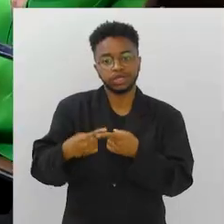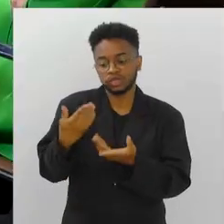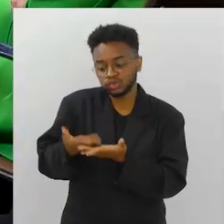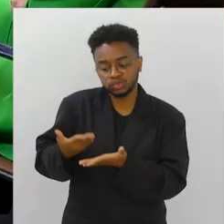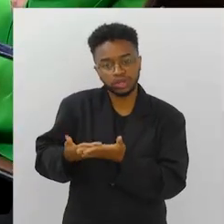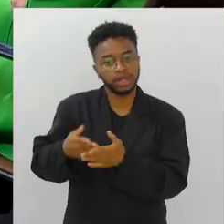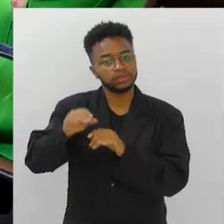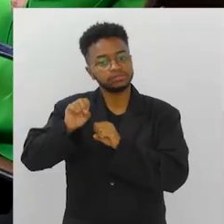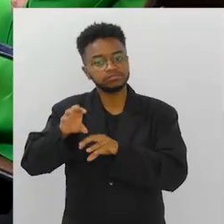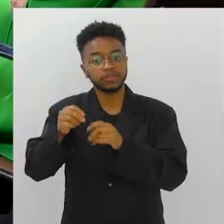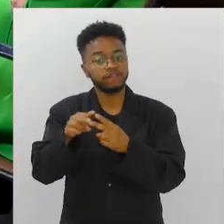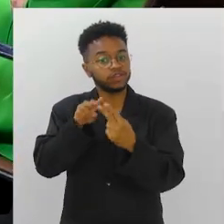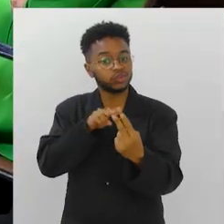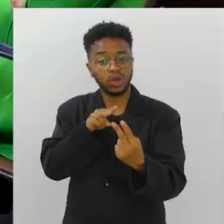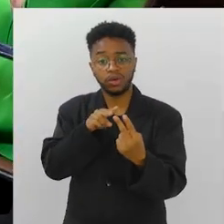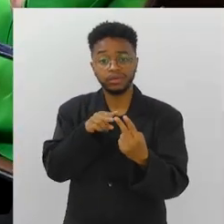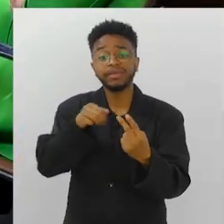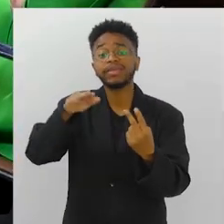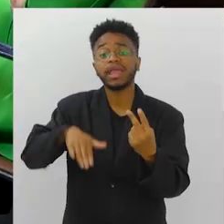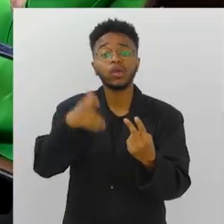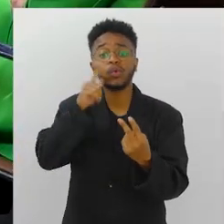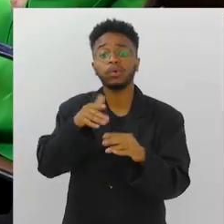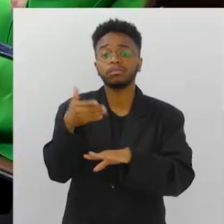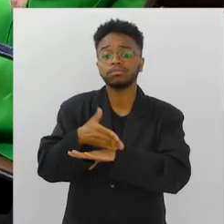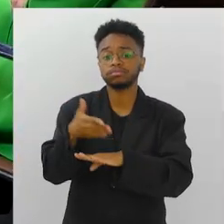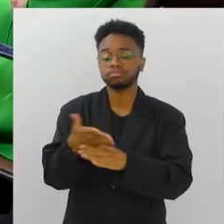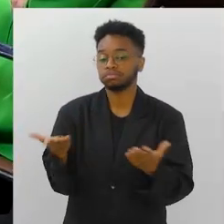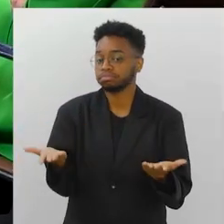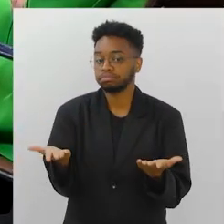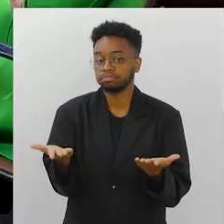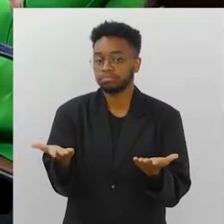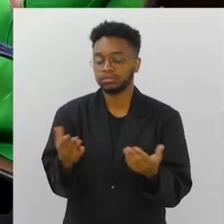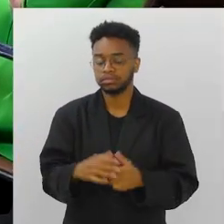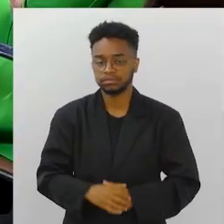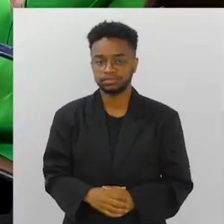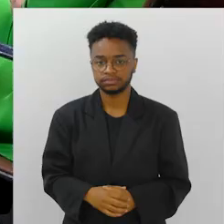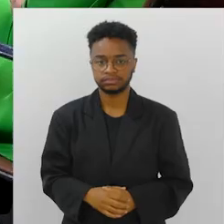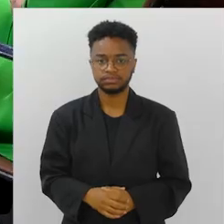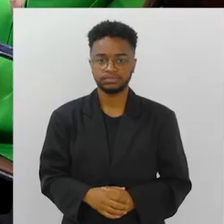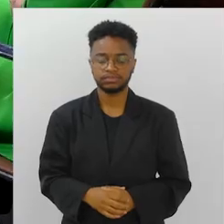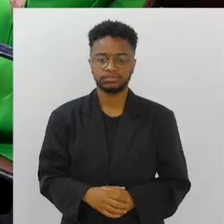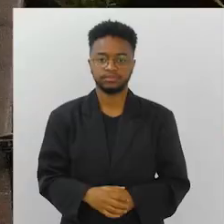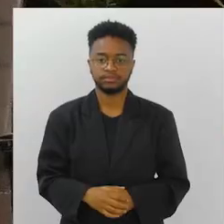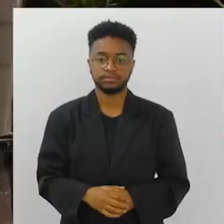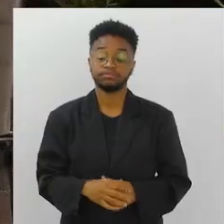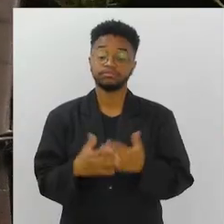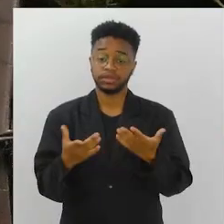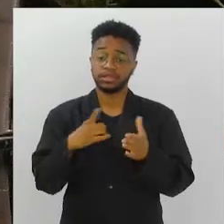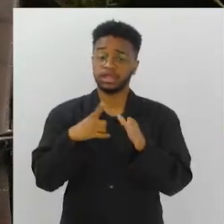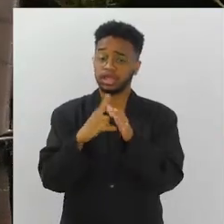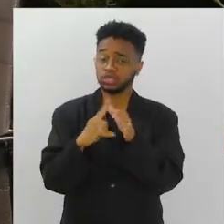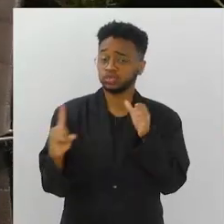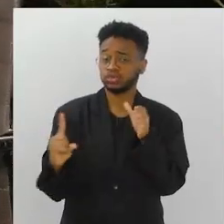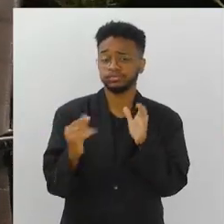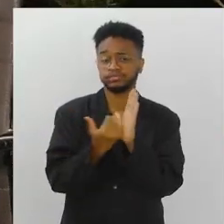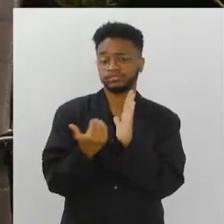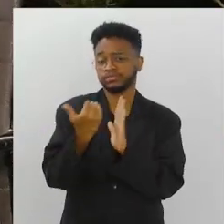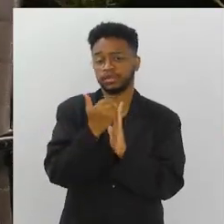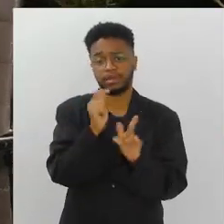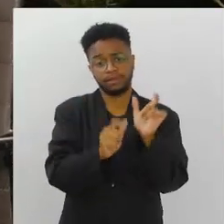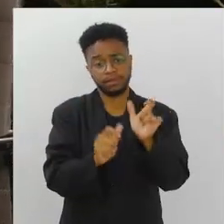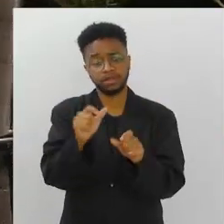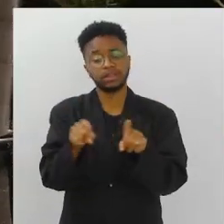ensinando de modo online. Online para quem? Eu também. E aumenta ainda mais a exclusão dessas